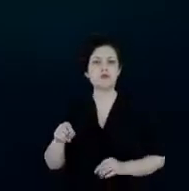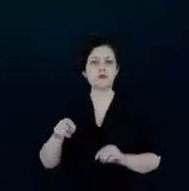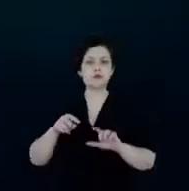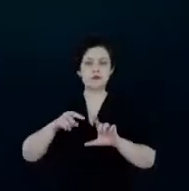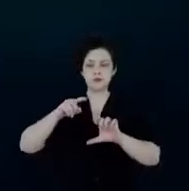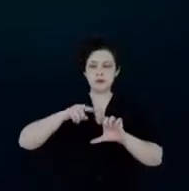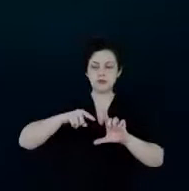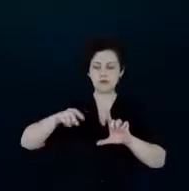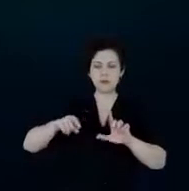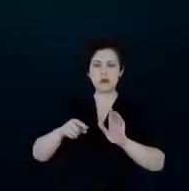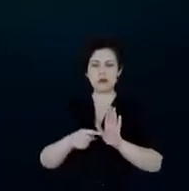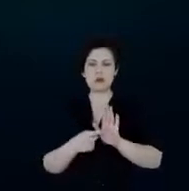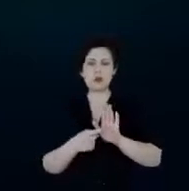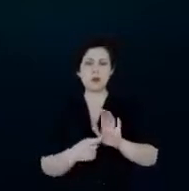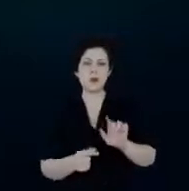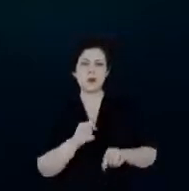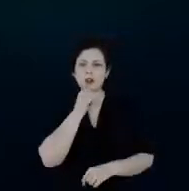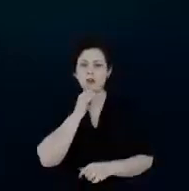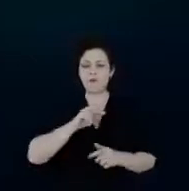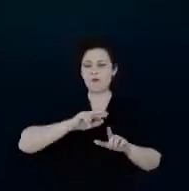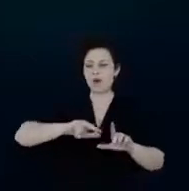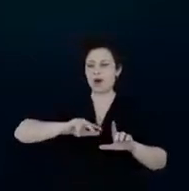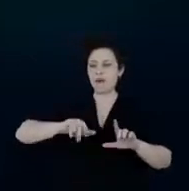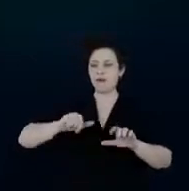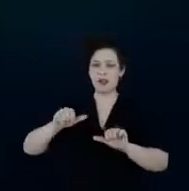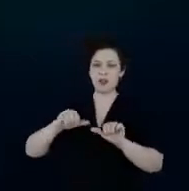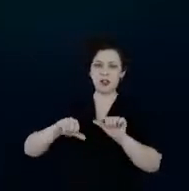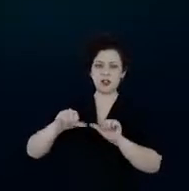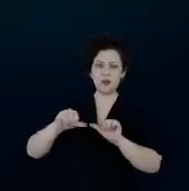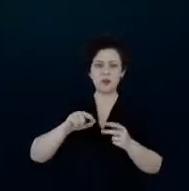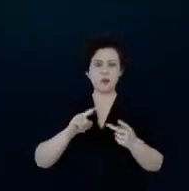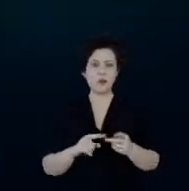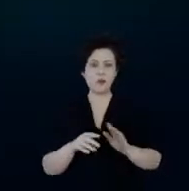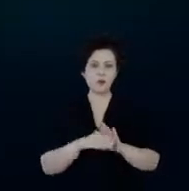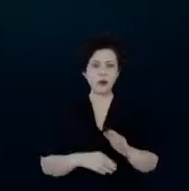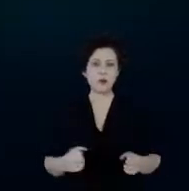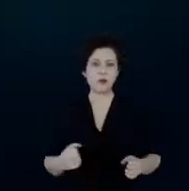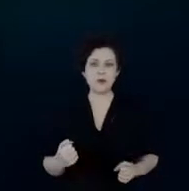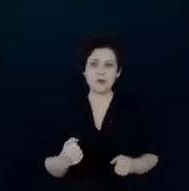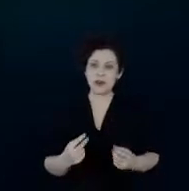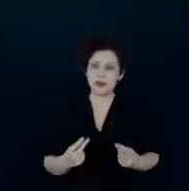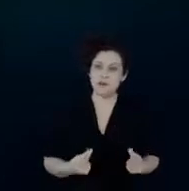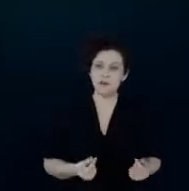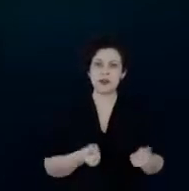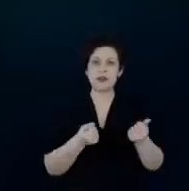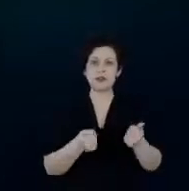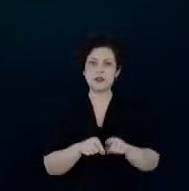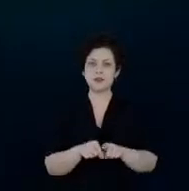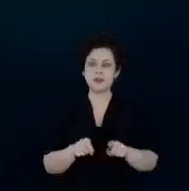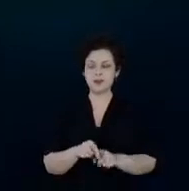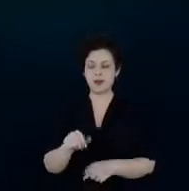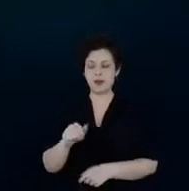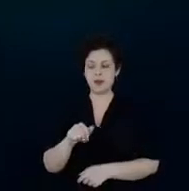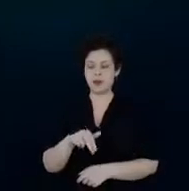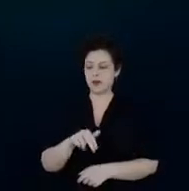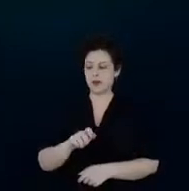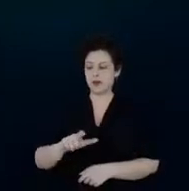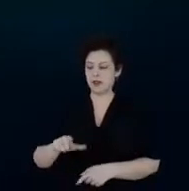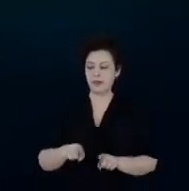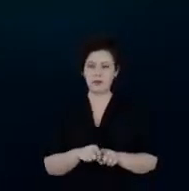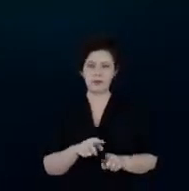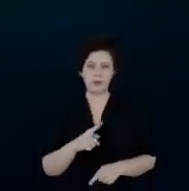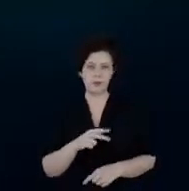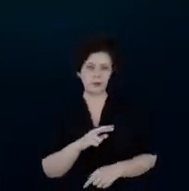etiquetagem de motores e bombas e transformadores um programa de eficiência energética da ANEEL e o PROCEL na indústria